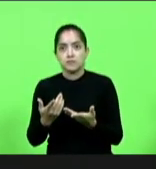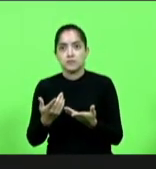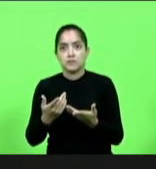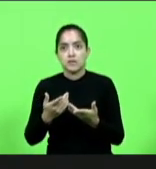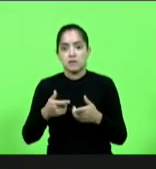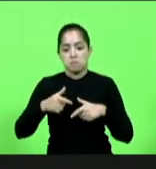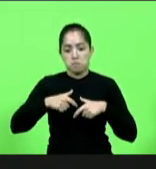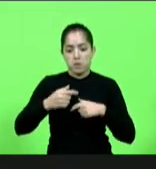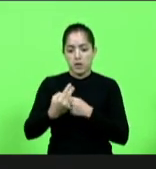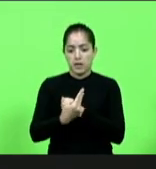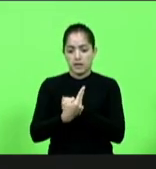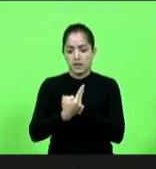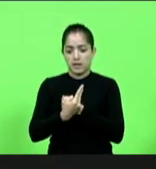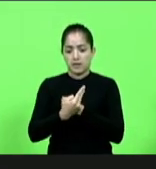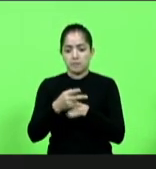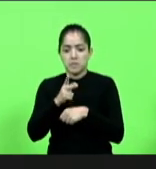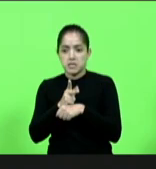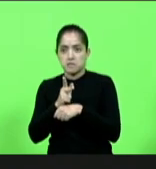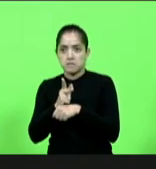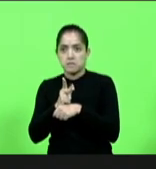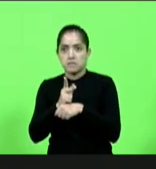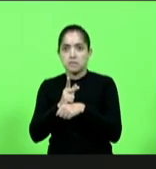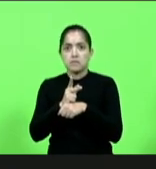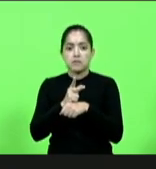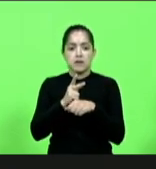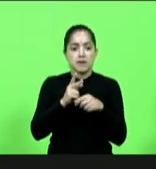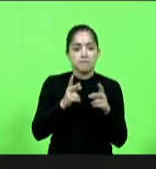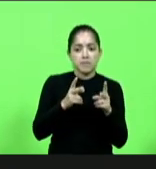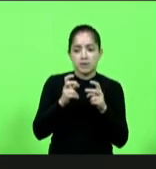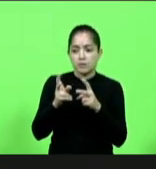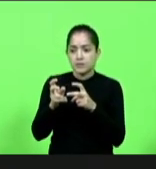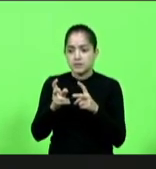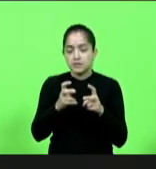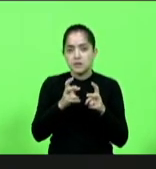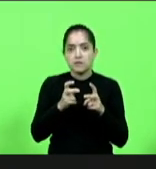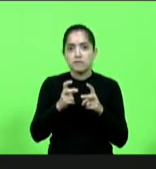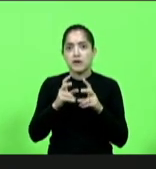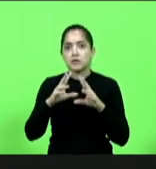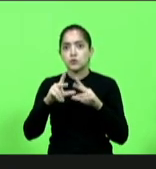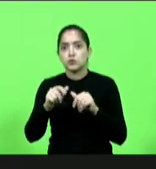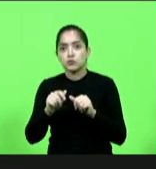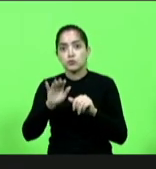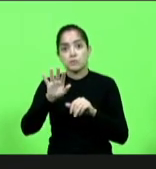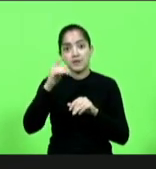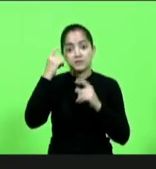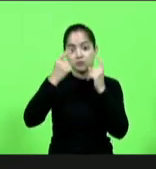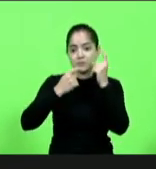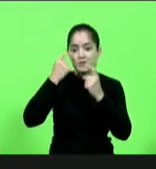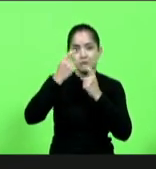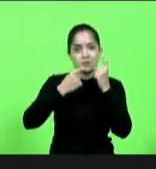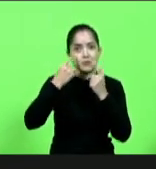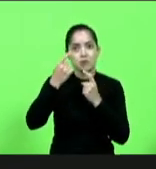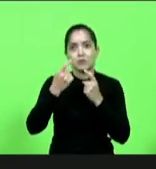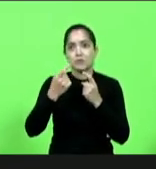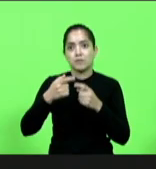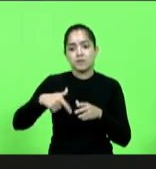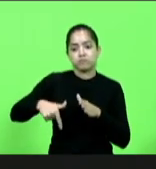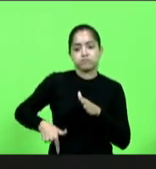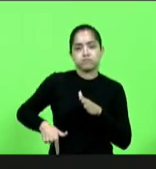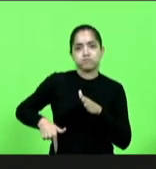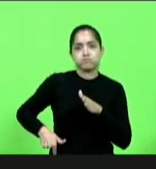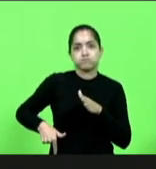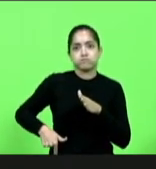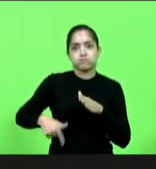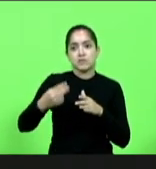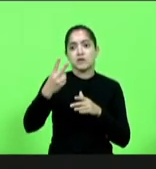para poder observar remotamente cada uma das ações dele mas não se preocupa se dentro do carregador de sua pistola só tem 20 munições